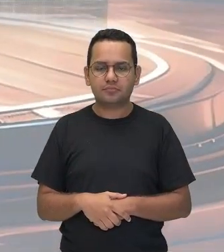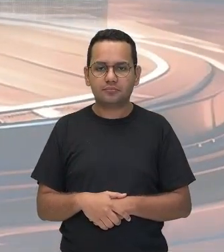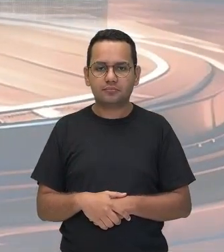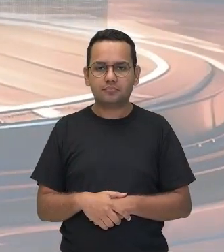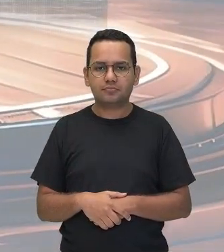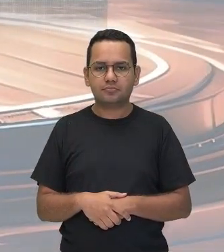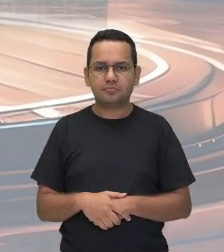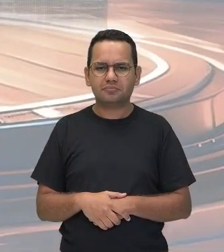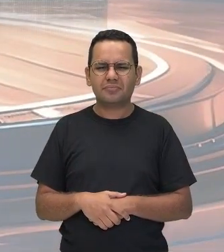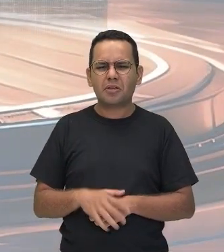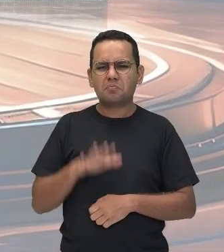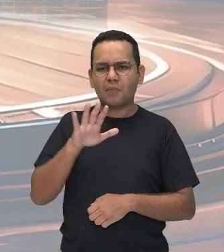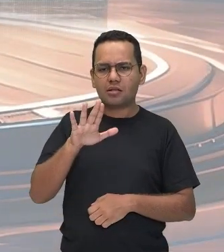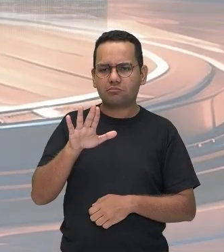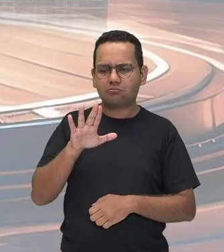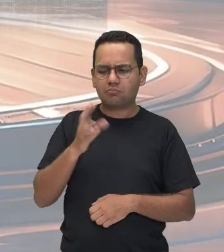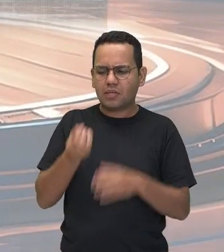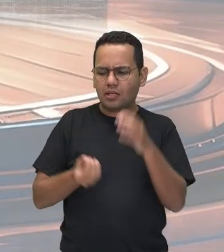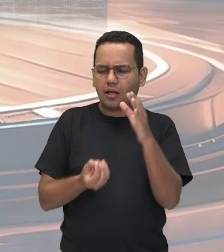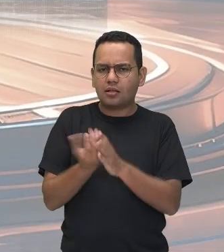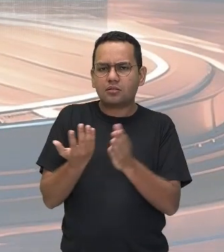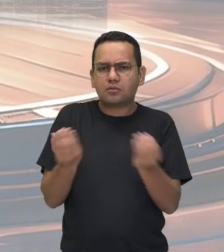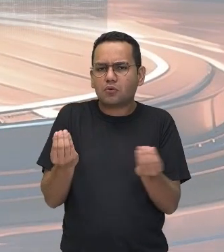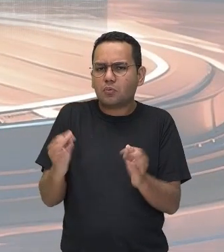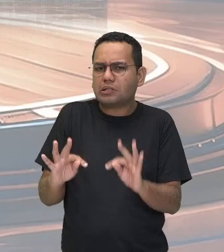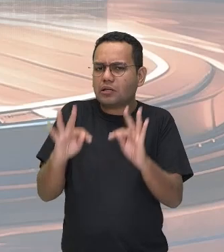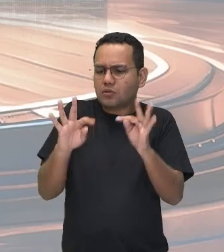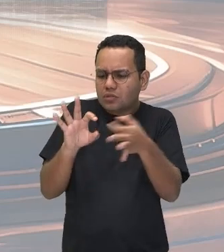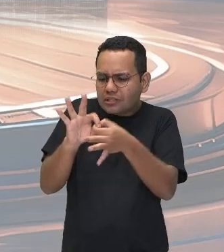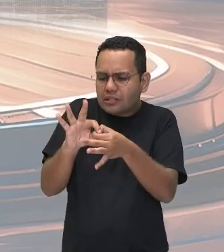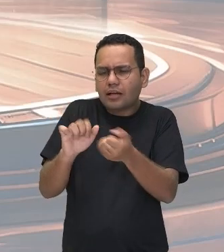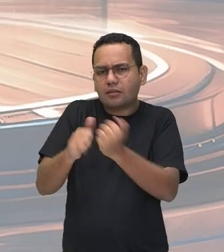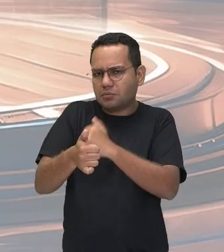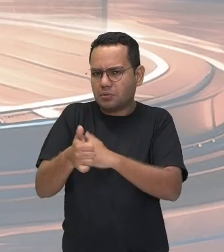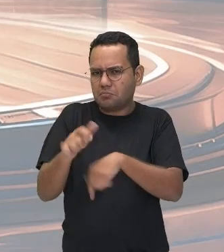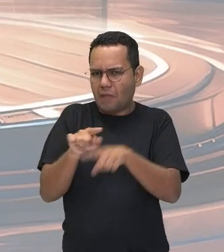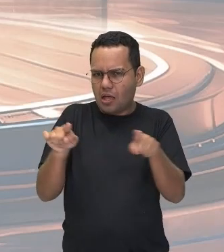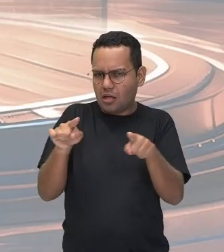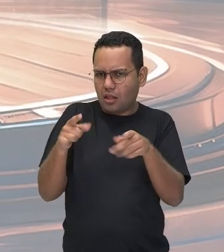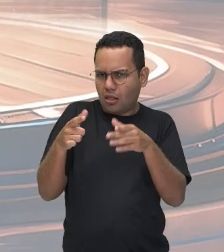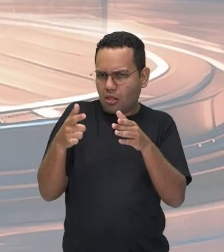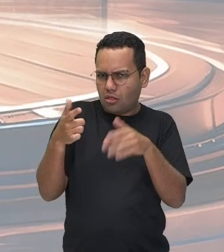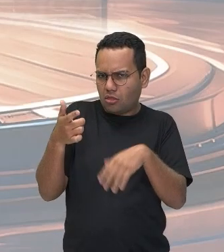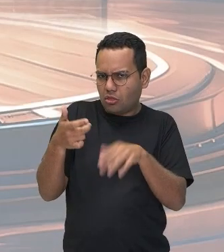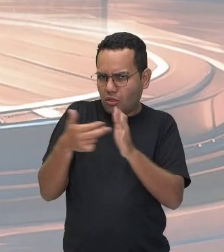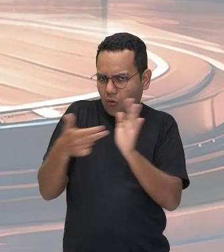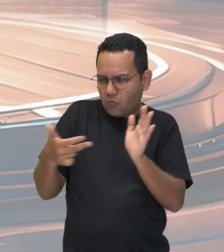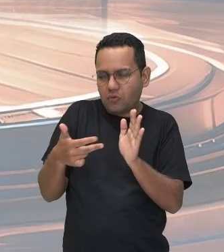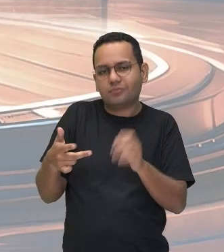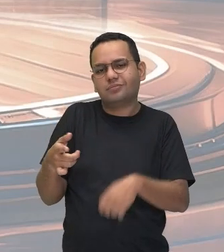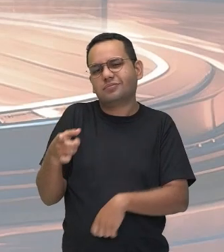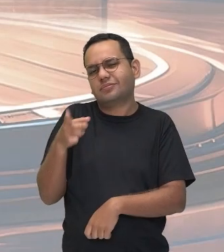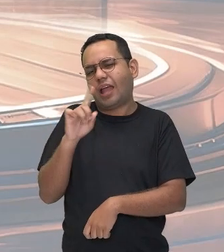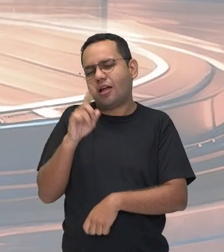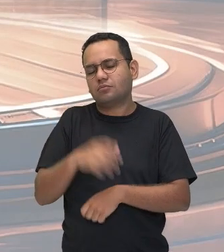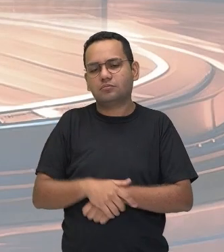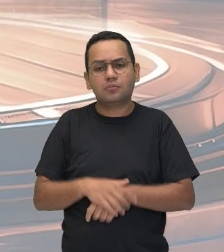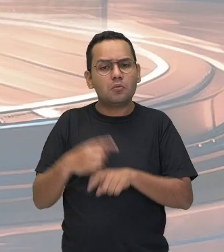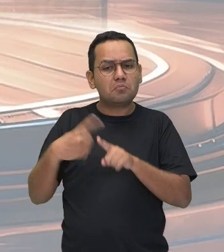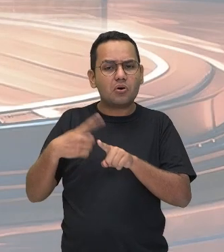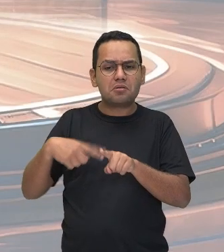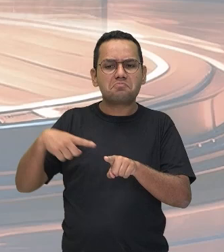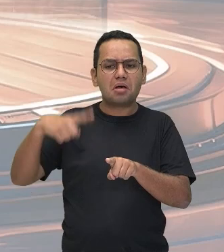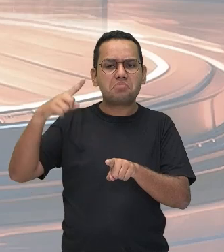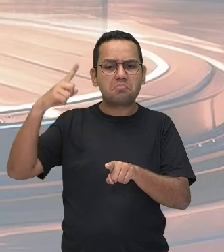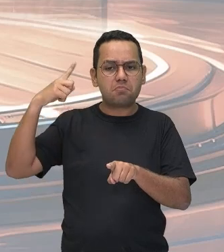mas quando é que surgiu a tecnologia no esporte? Isso já não é uma novidade, pois a tecnologia no esporte surgiu há décadas e